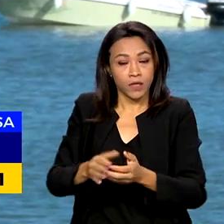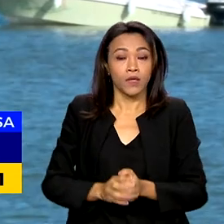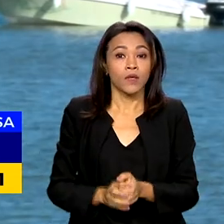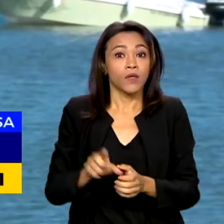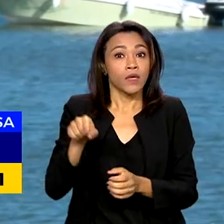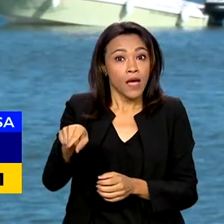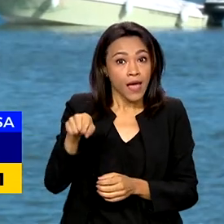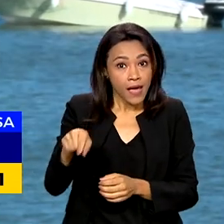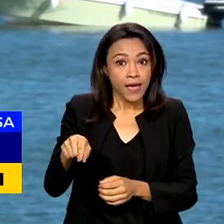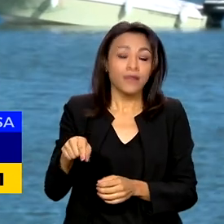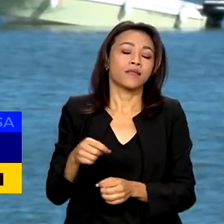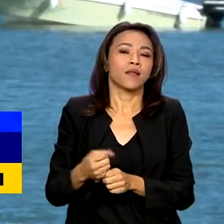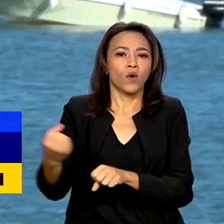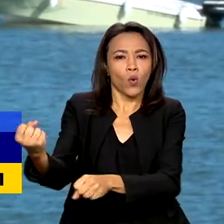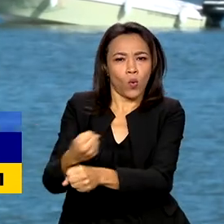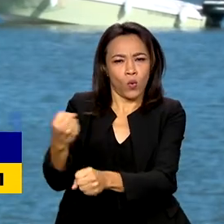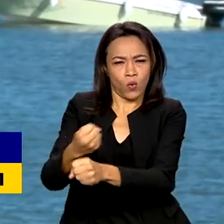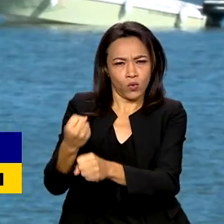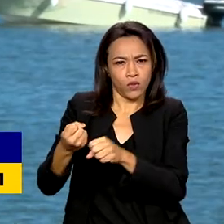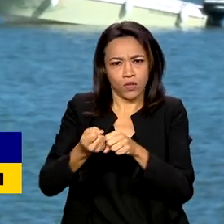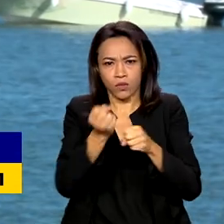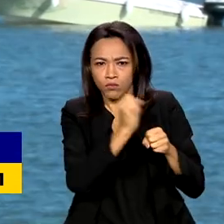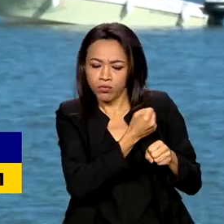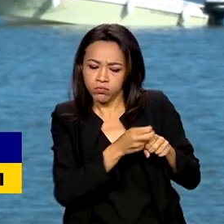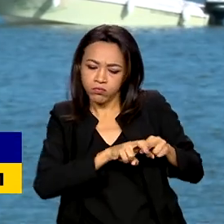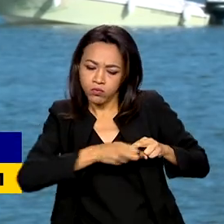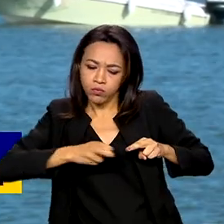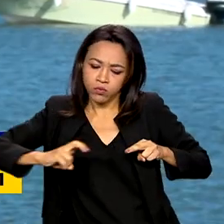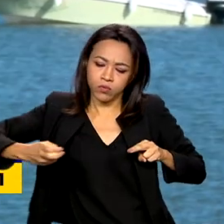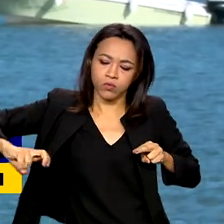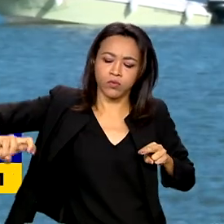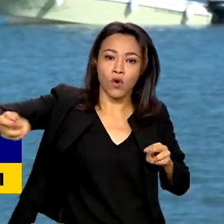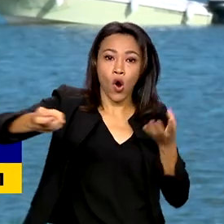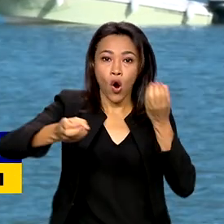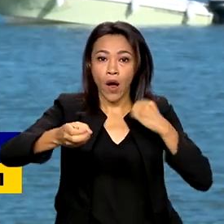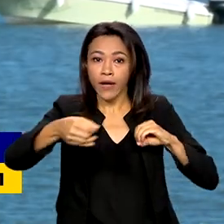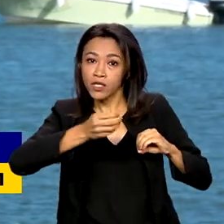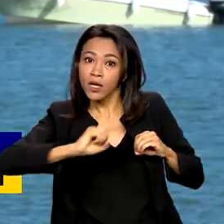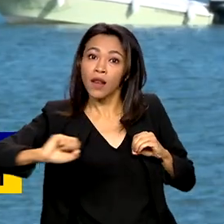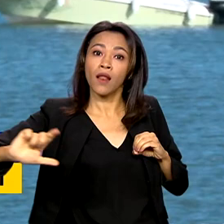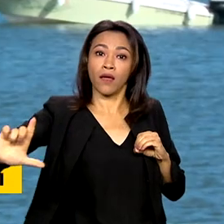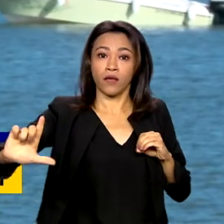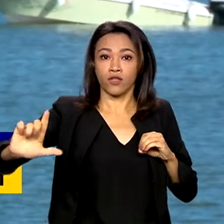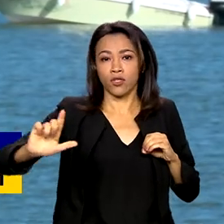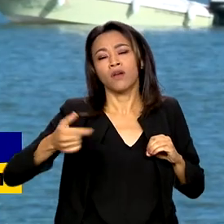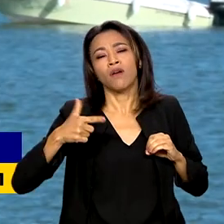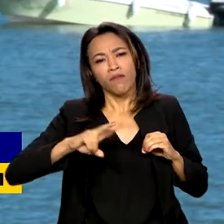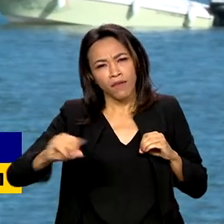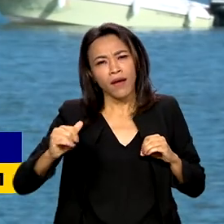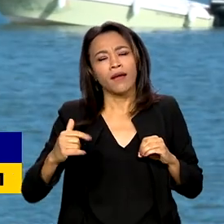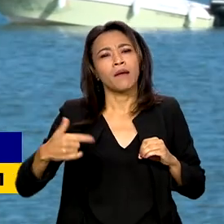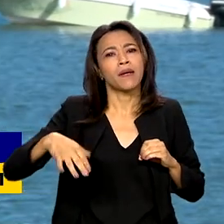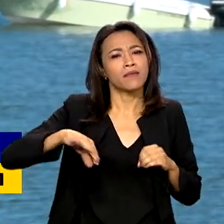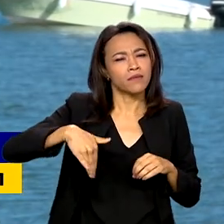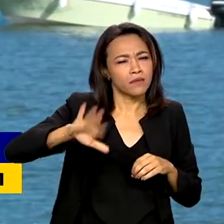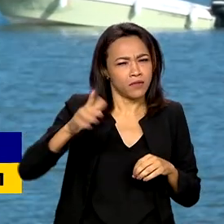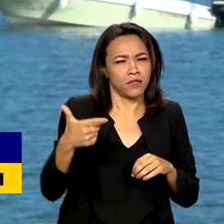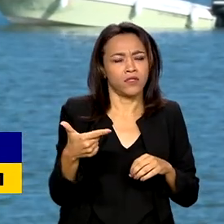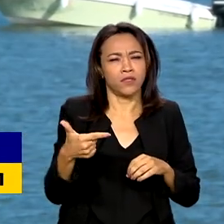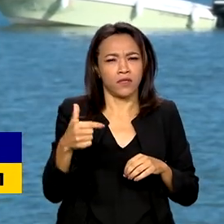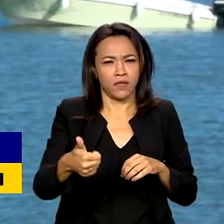F1 da Ferrovia de Integração Oeste-Leste vai ganhar 127 quilômetros de novos trilhos